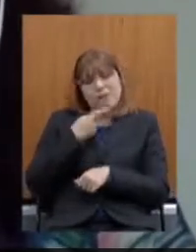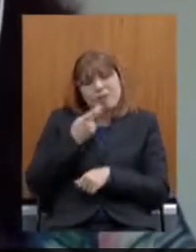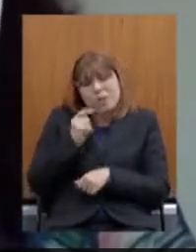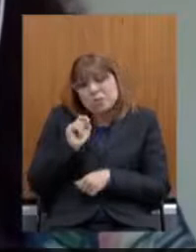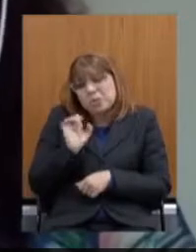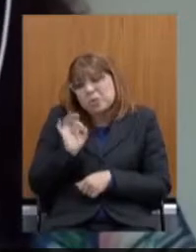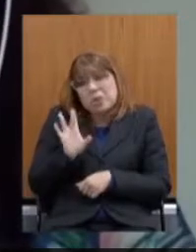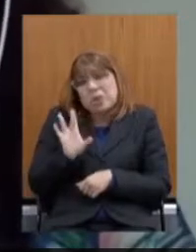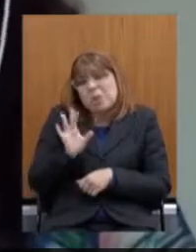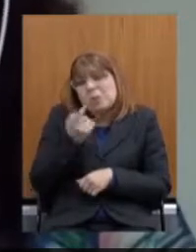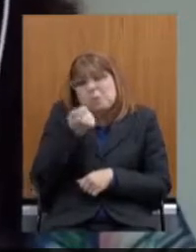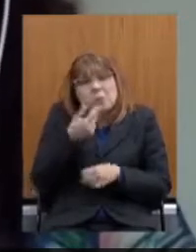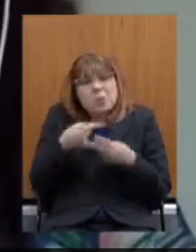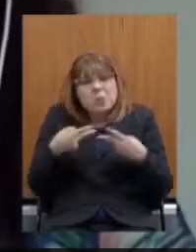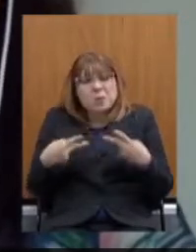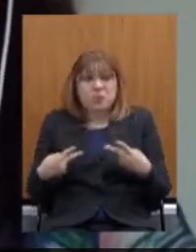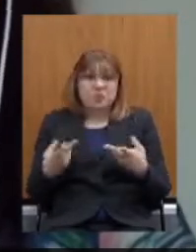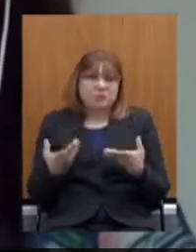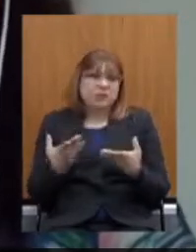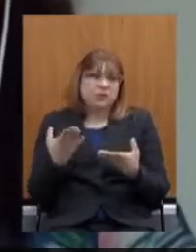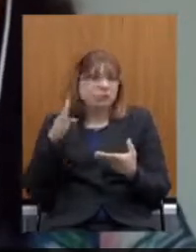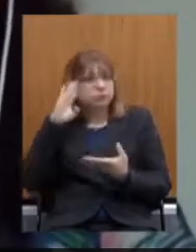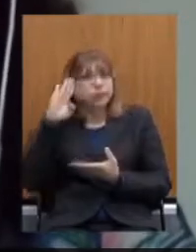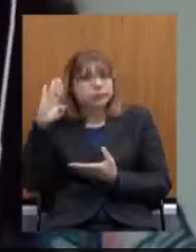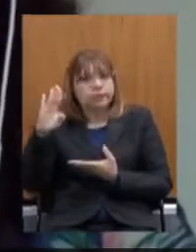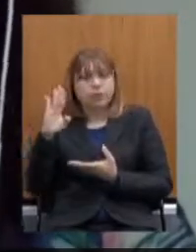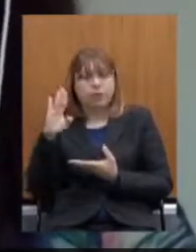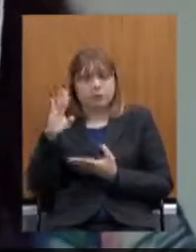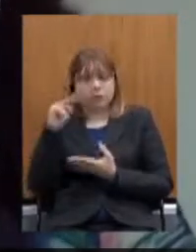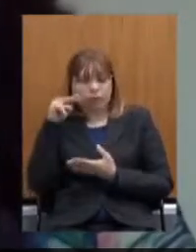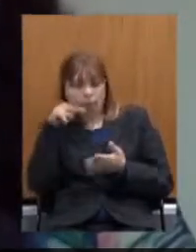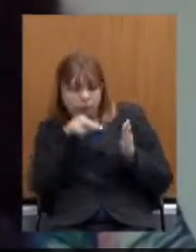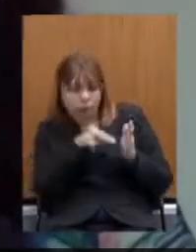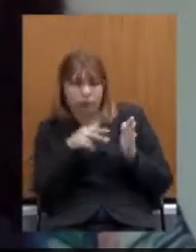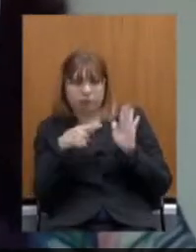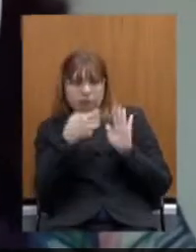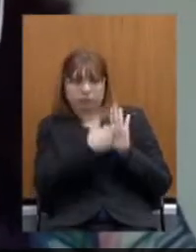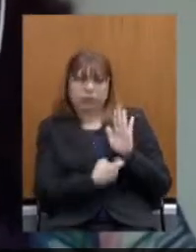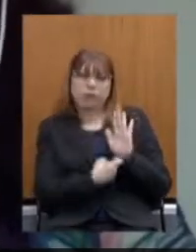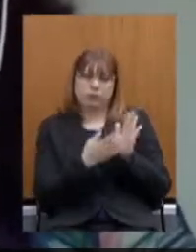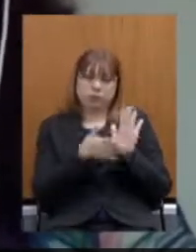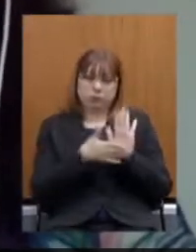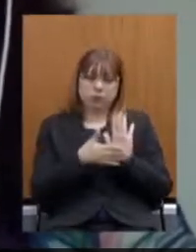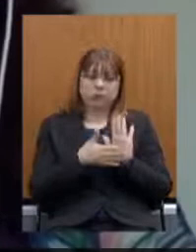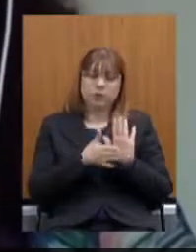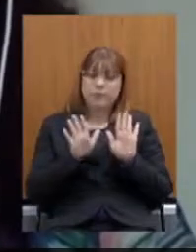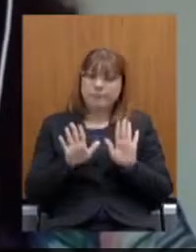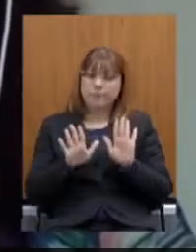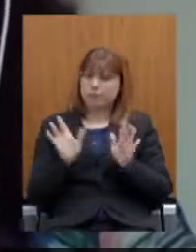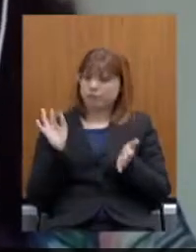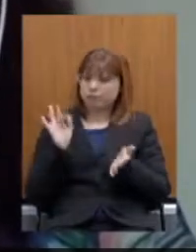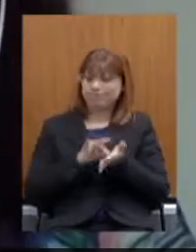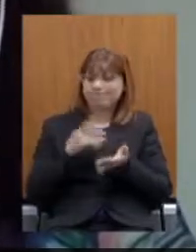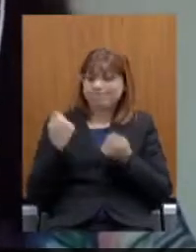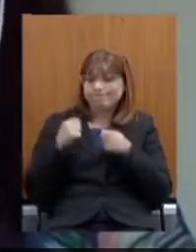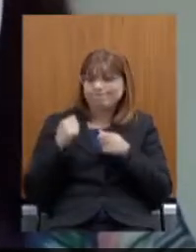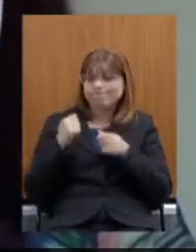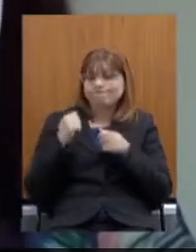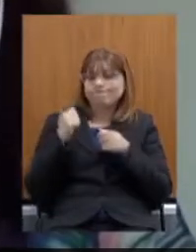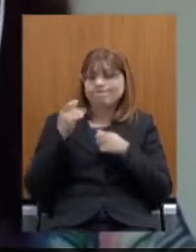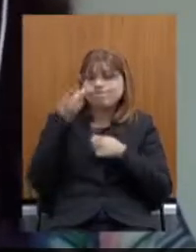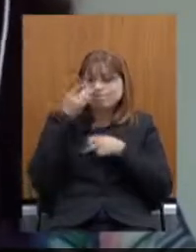maior impacto na proposta, quando, na verdade, nós precisaríamos do diálogo presencial